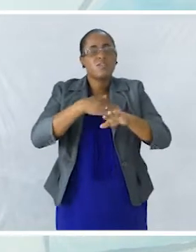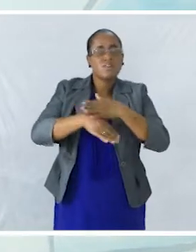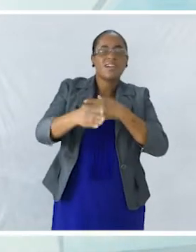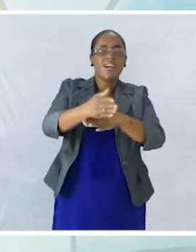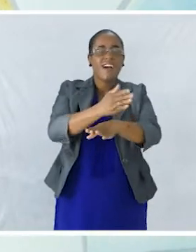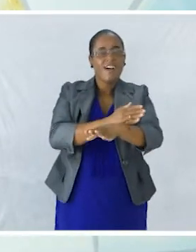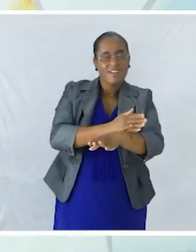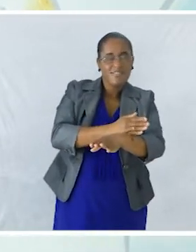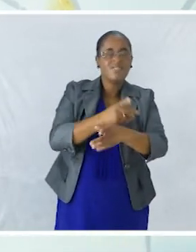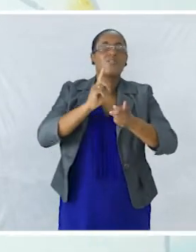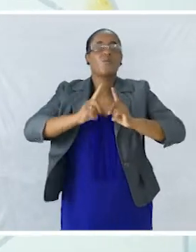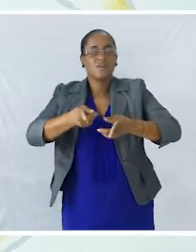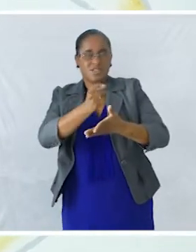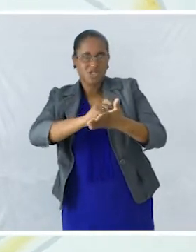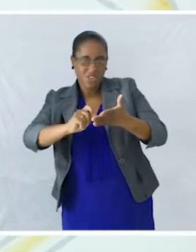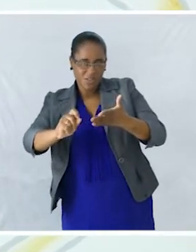começar a escrever?